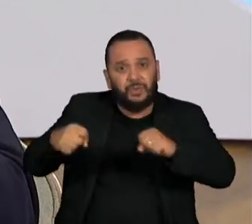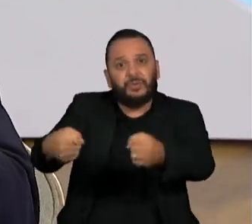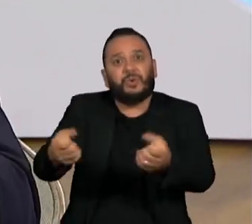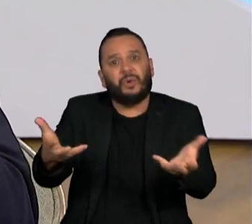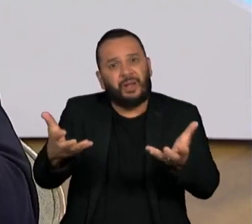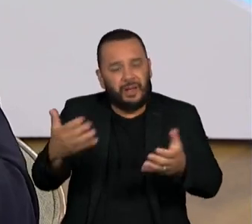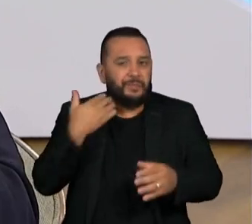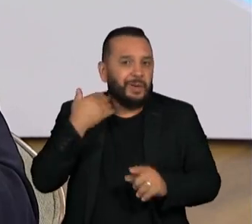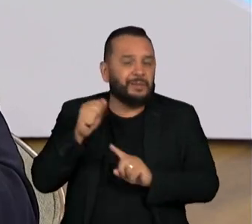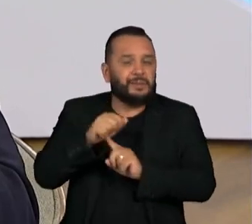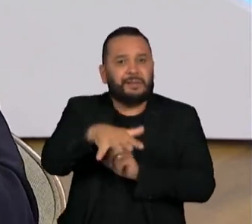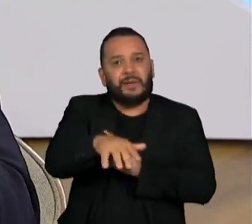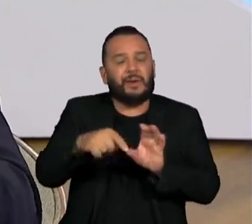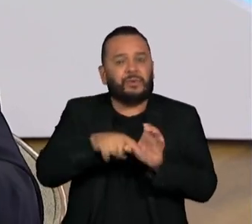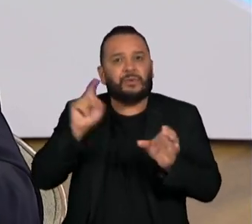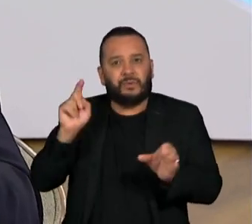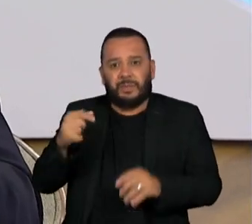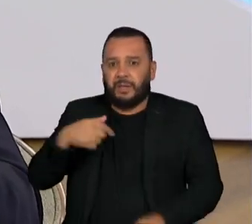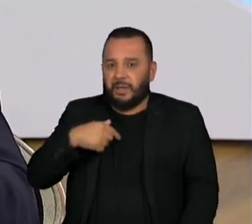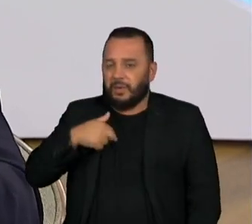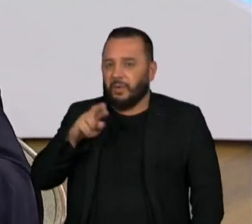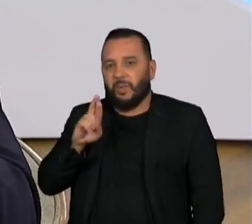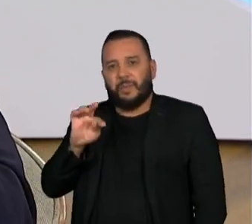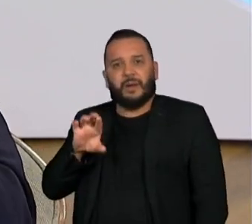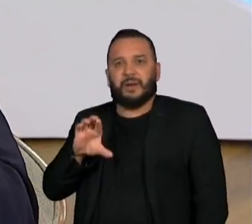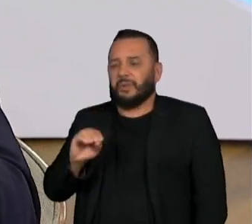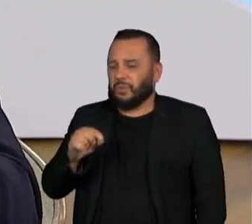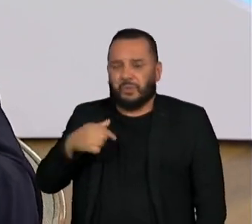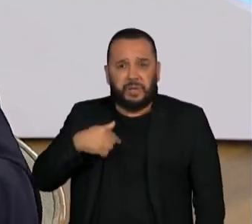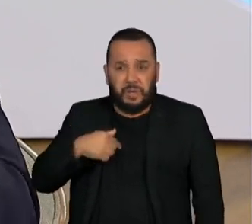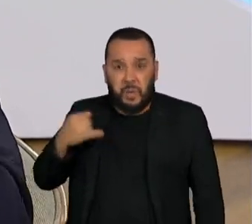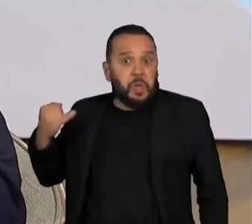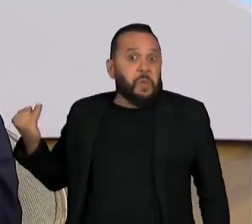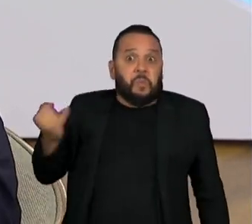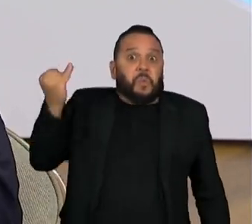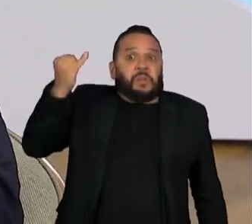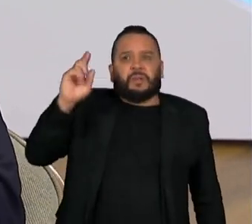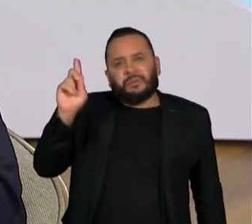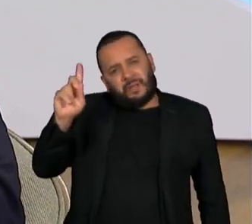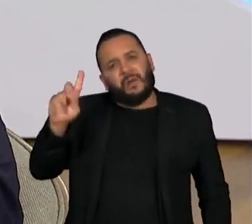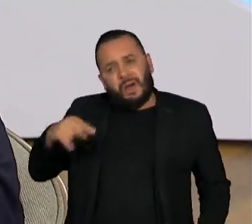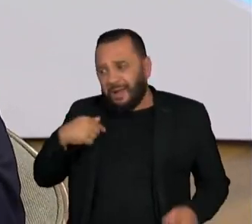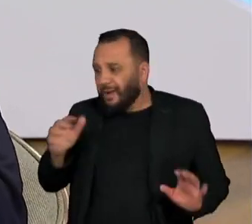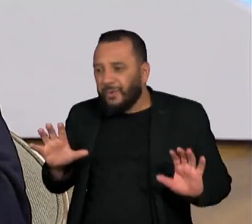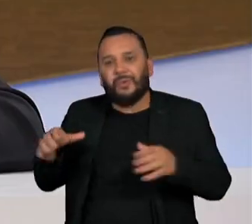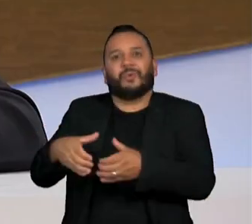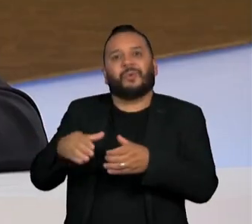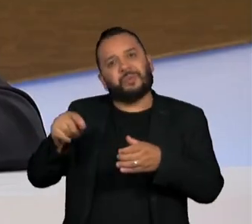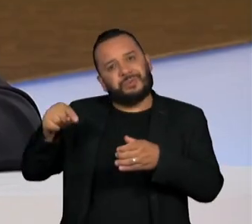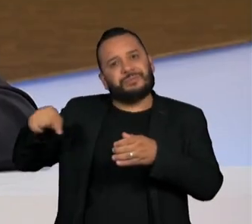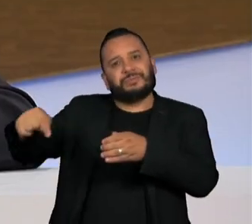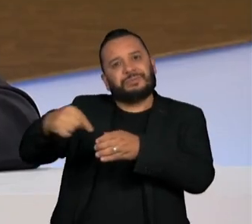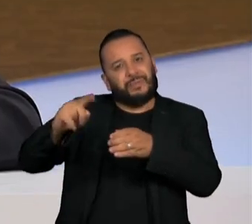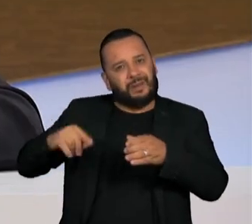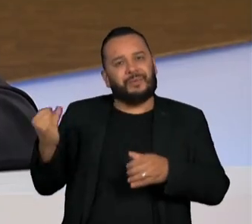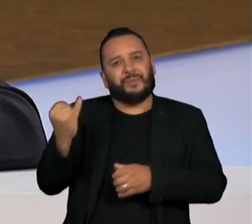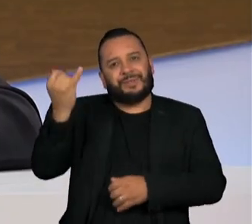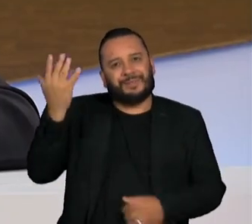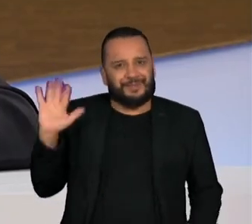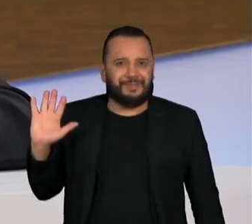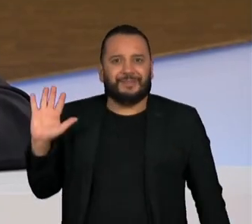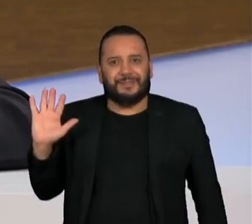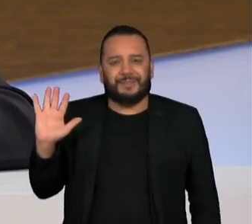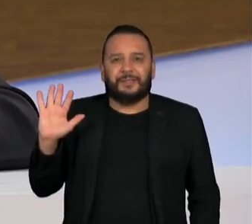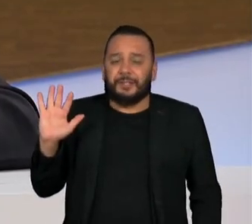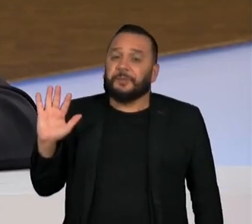Roberto Campos, como figura, sou irrelevante nesse processo. É um processo de melhorar a instituição Banco Central. Então, eu acho que eu devo,